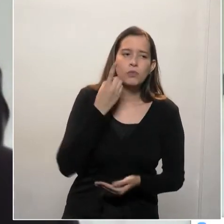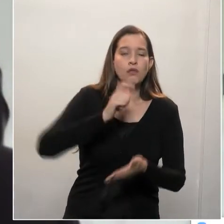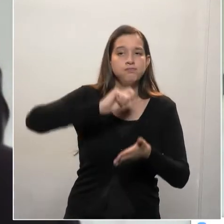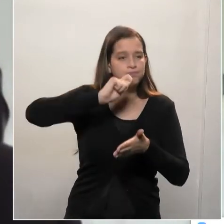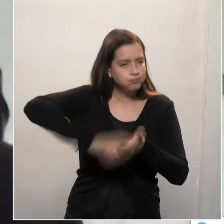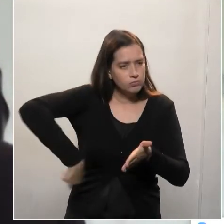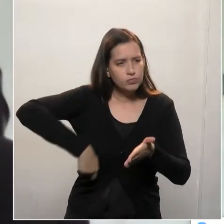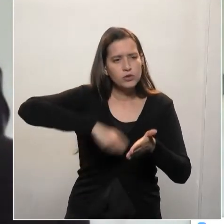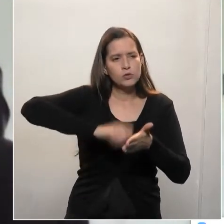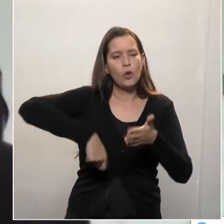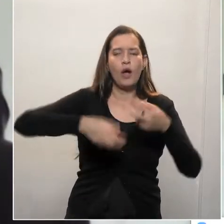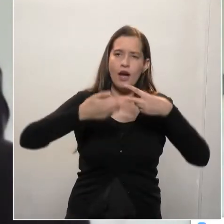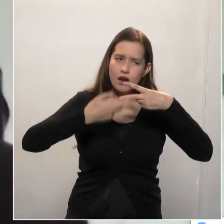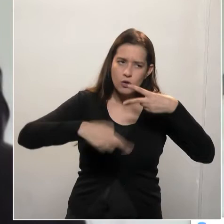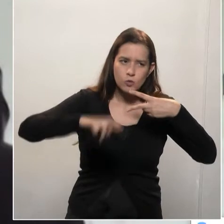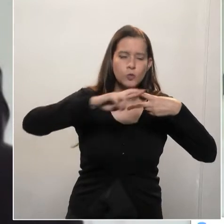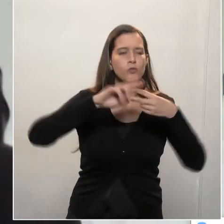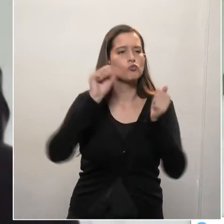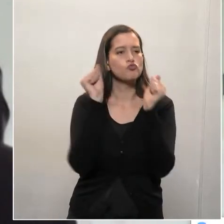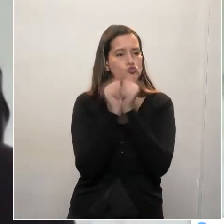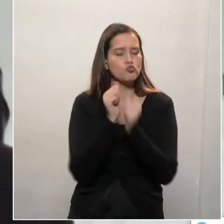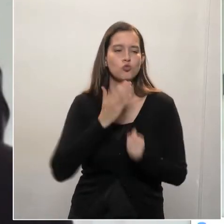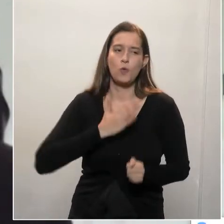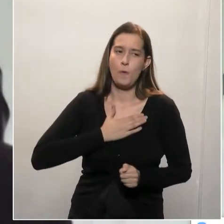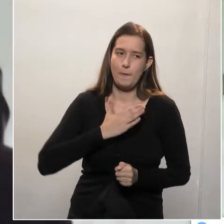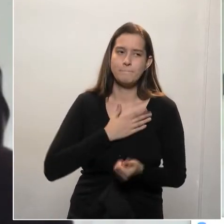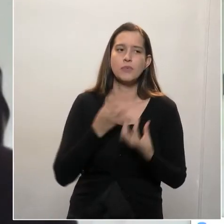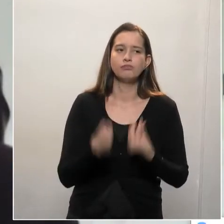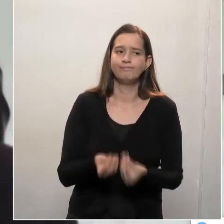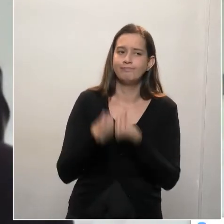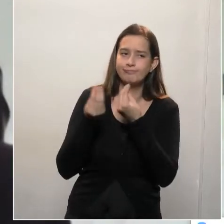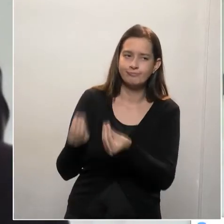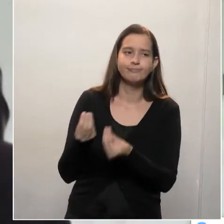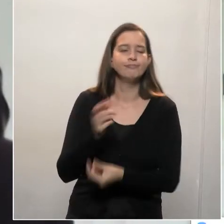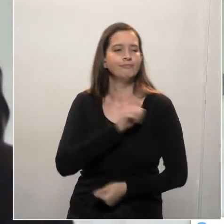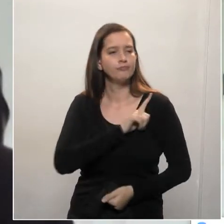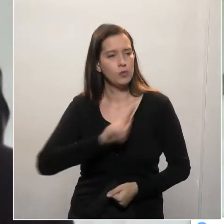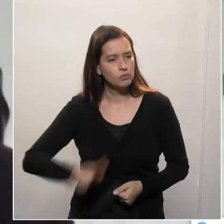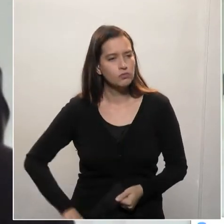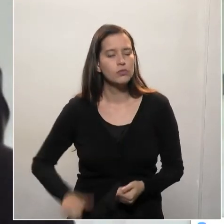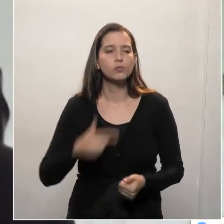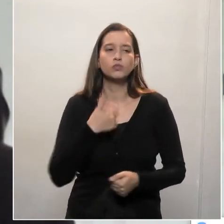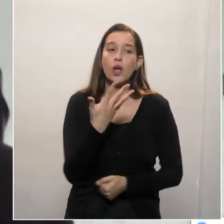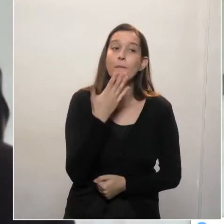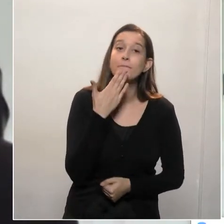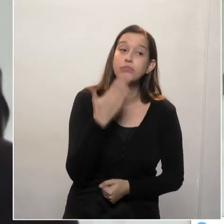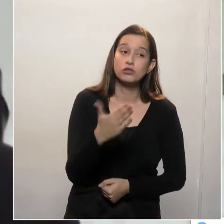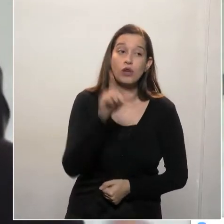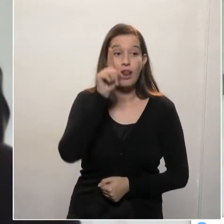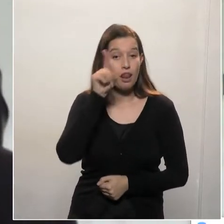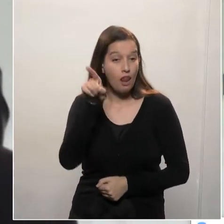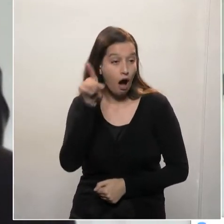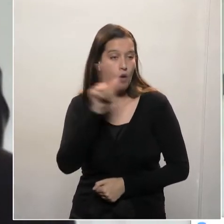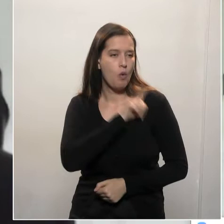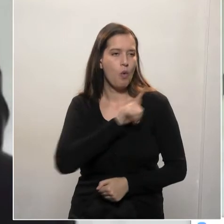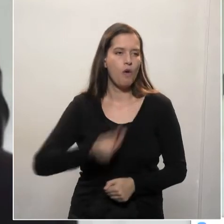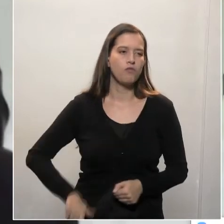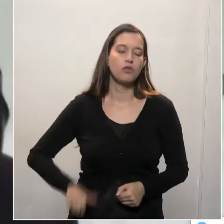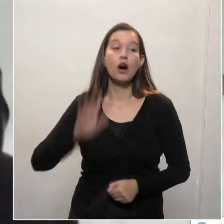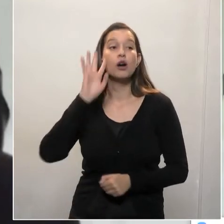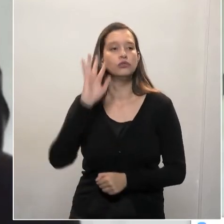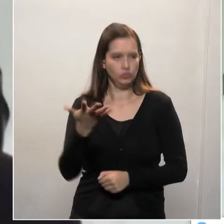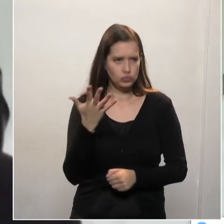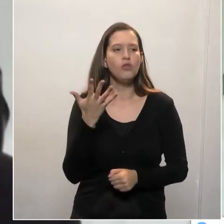junto comigo, que está sendo encaminhado ao governador, solicitando que ele tome providência para compensar os